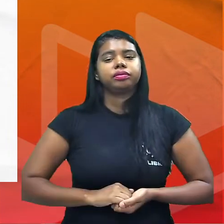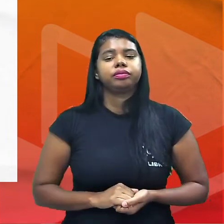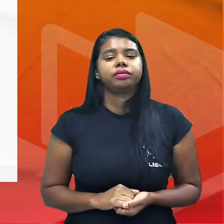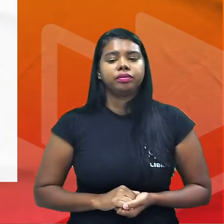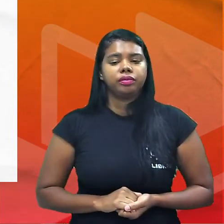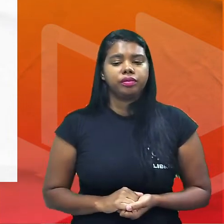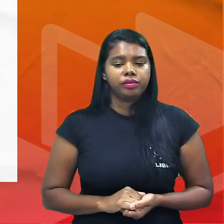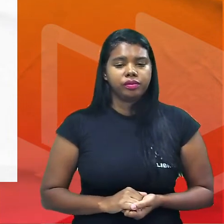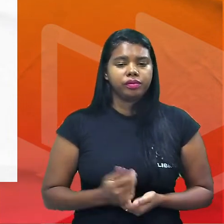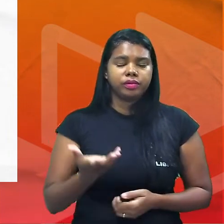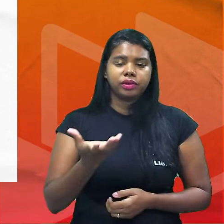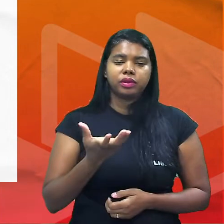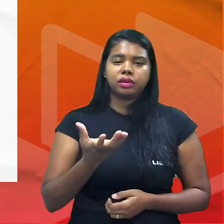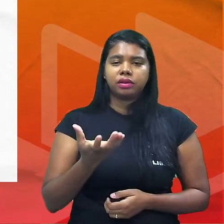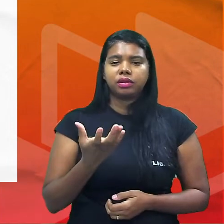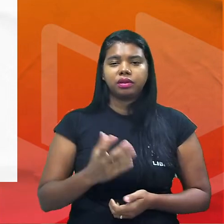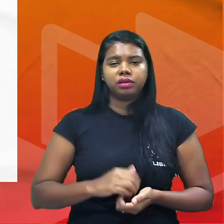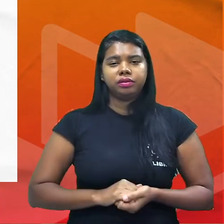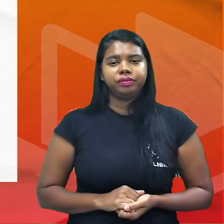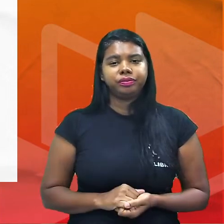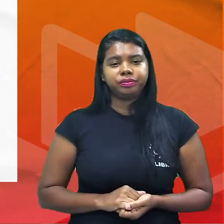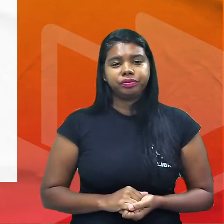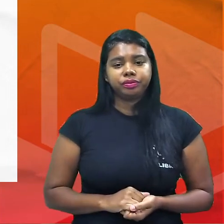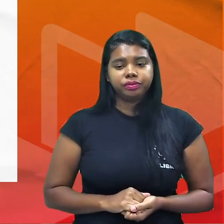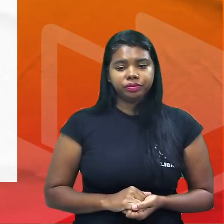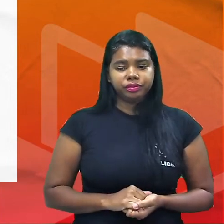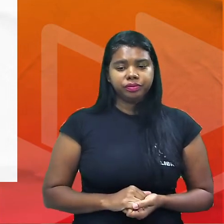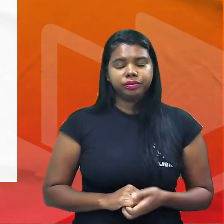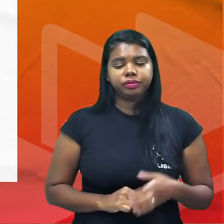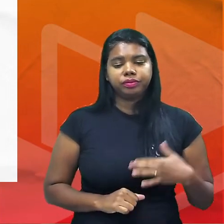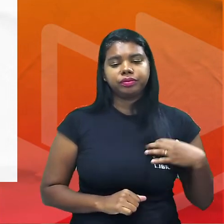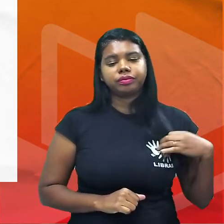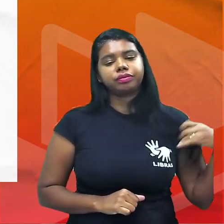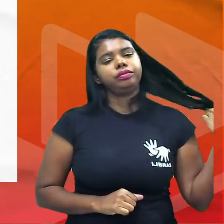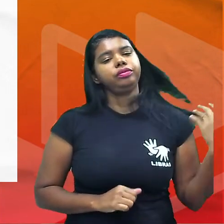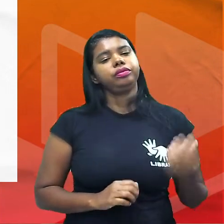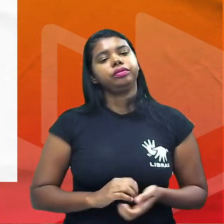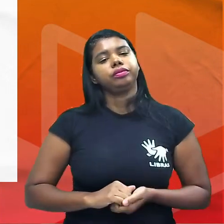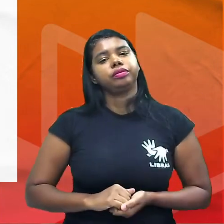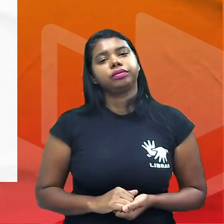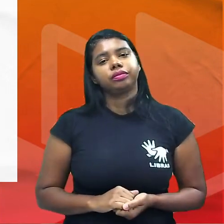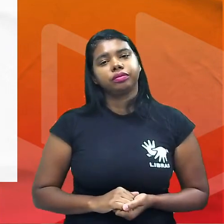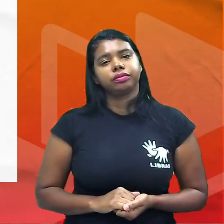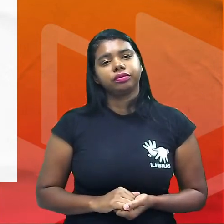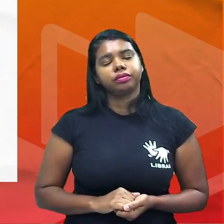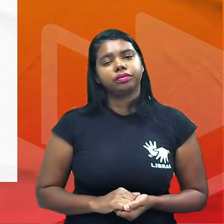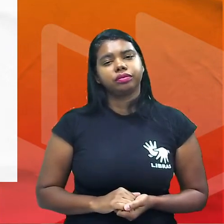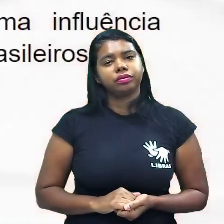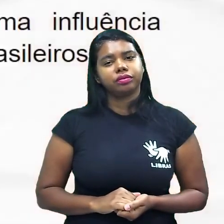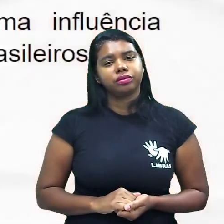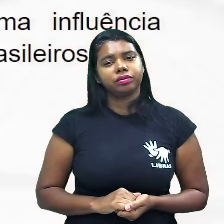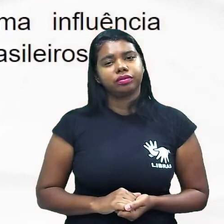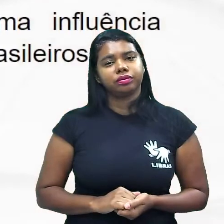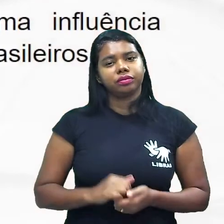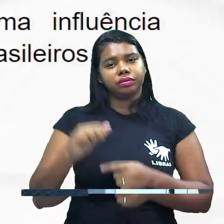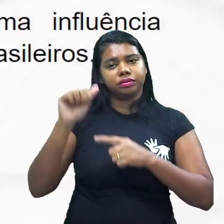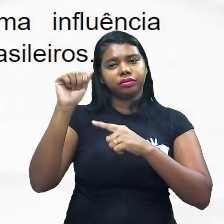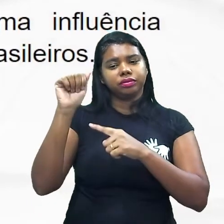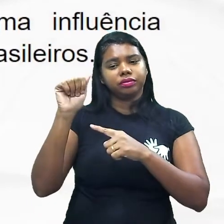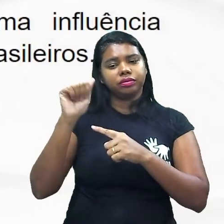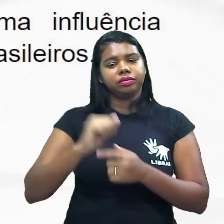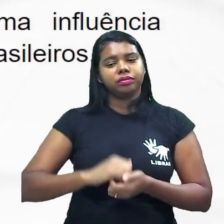principal que ele quer fundamentalmente veja o que ele coloca ele diz o seguinte letra A